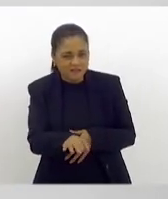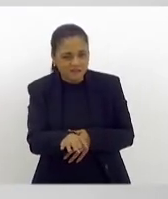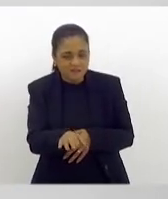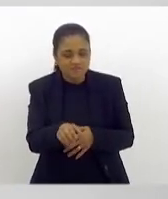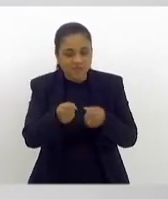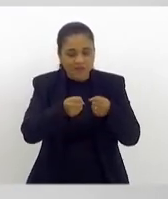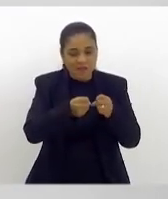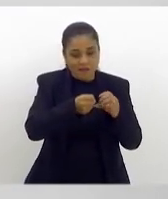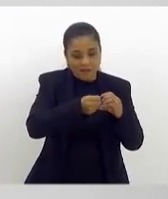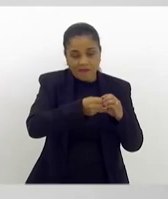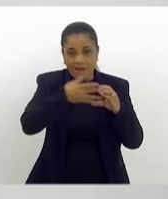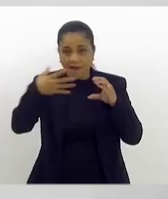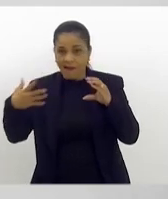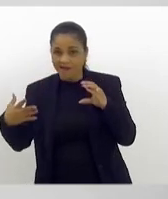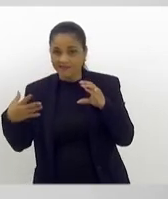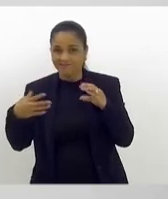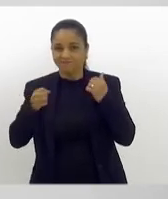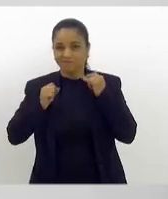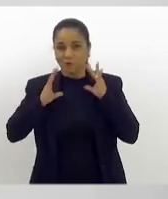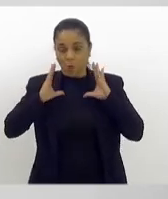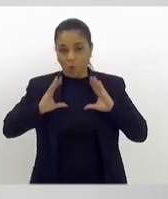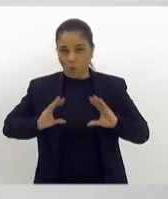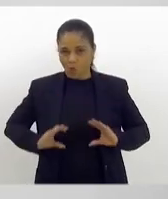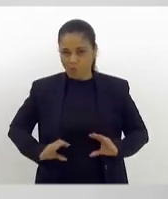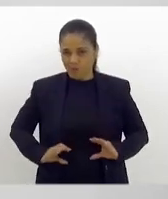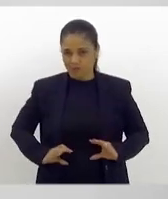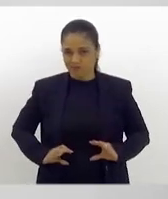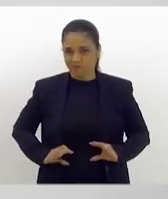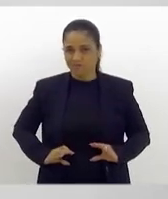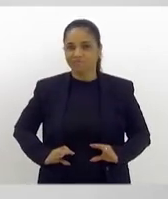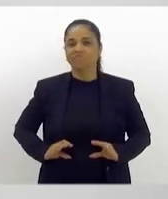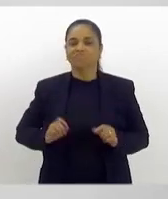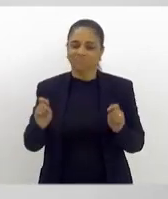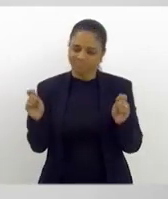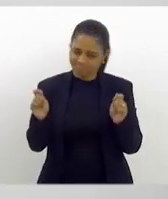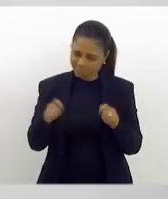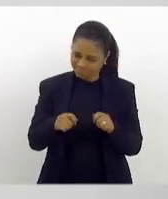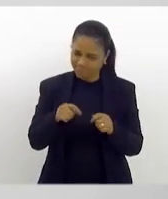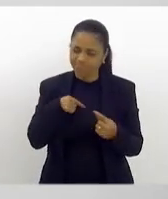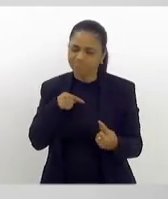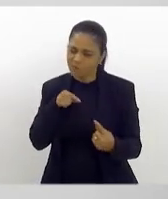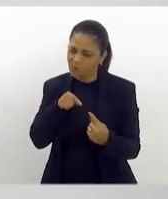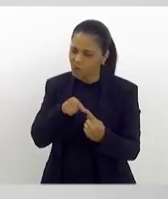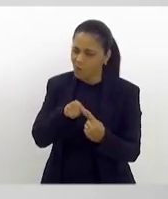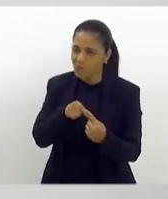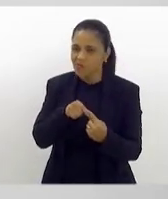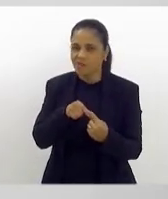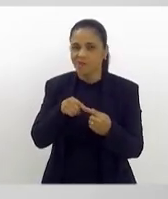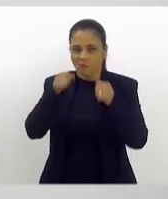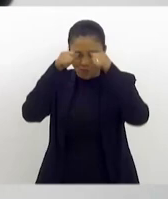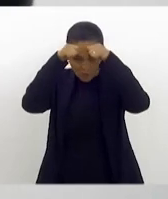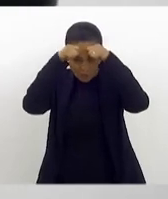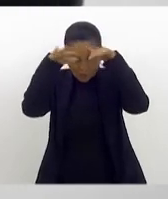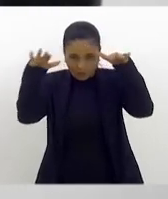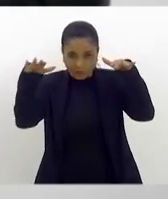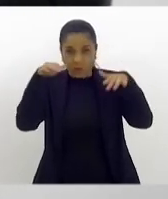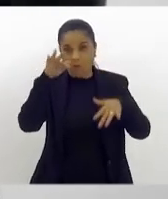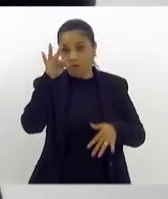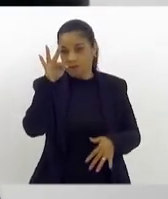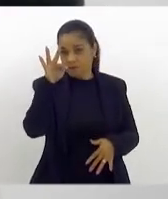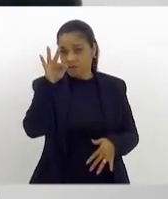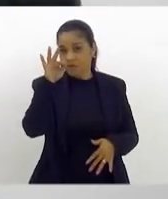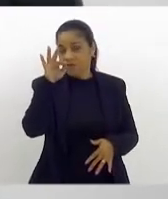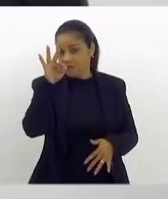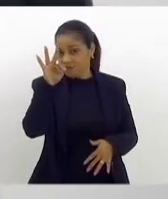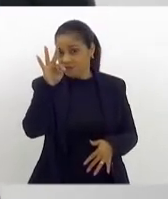comportamentais que podem ser do espectro autista. Será que os professores que viraram